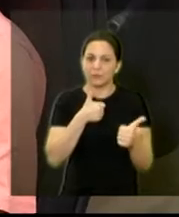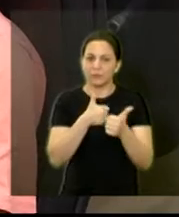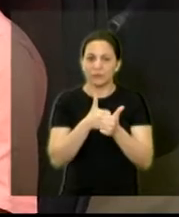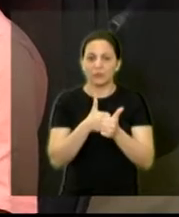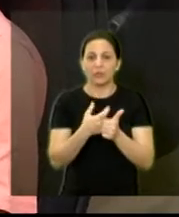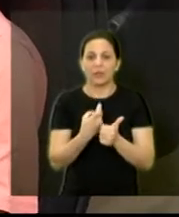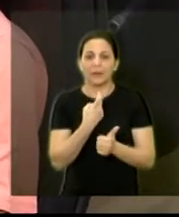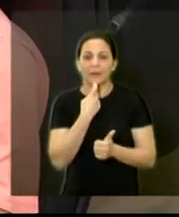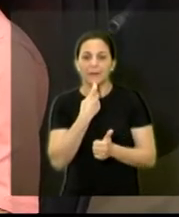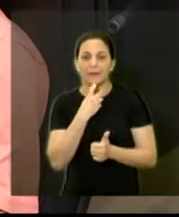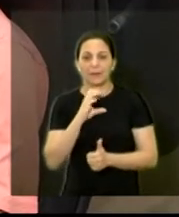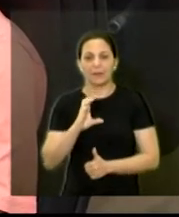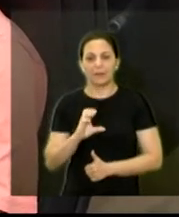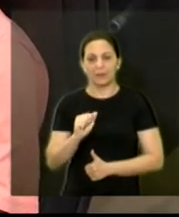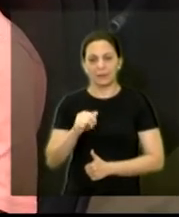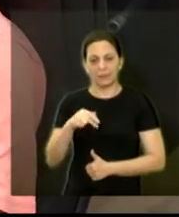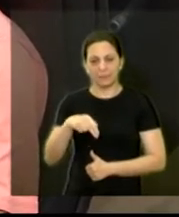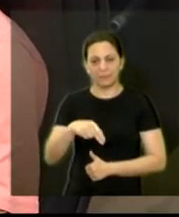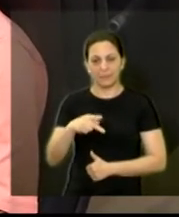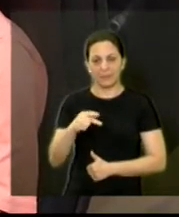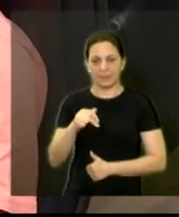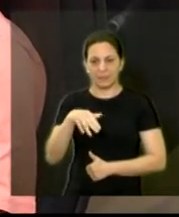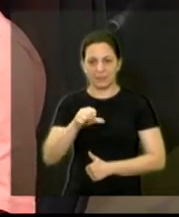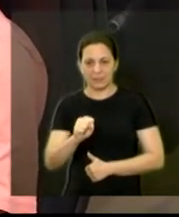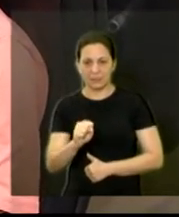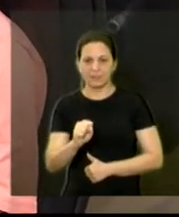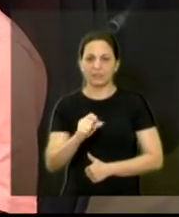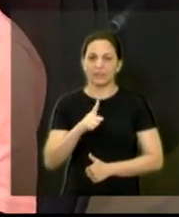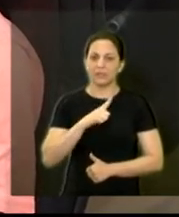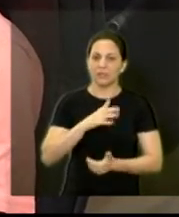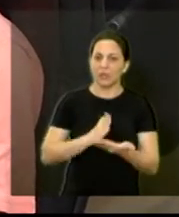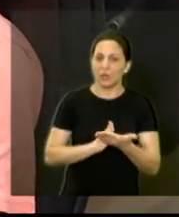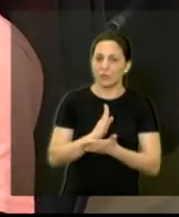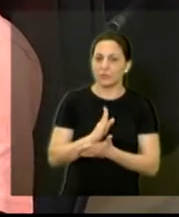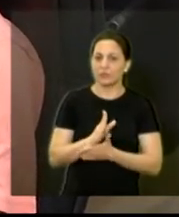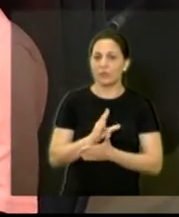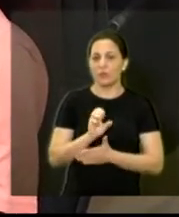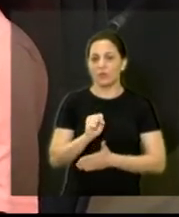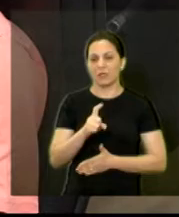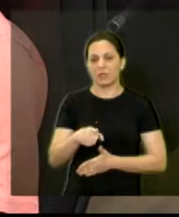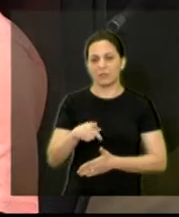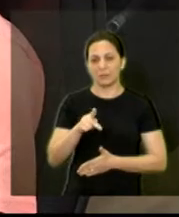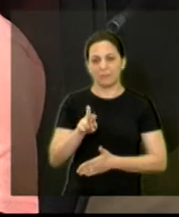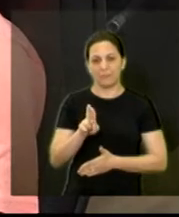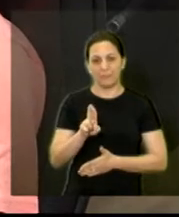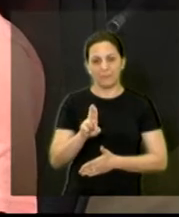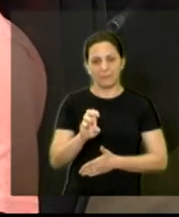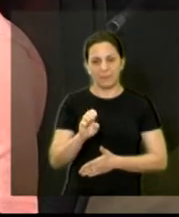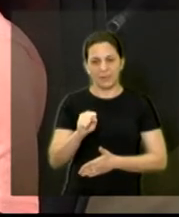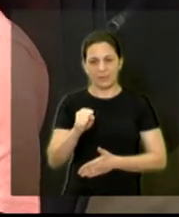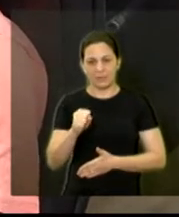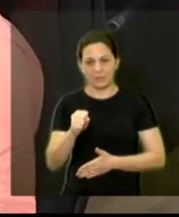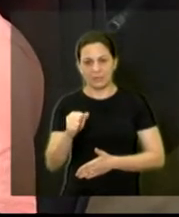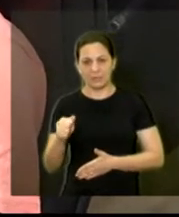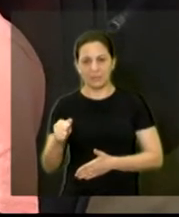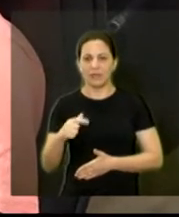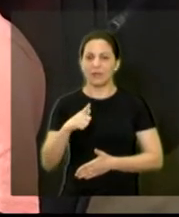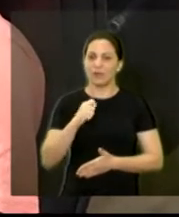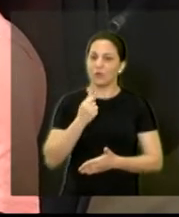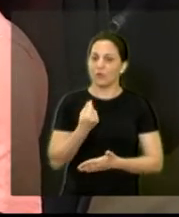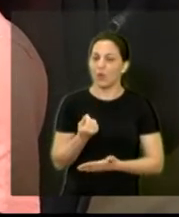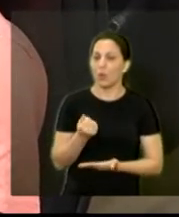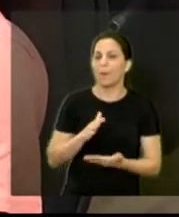Campinas que inclusive eles chamam lá de aprovação expressa que inclusive tem um custo extra para se